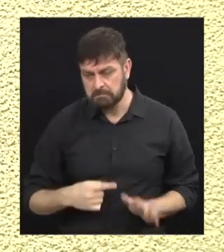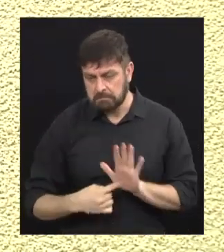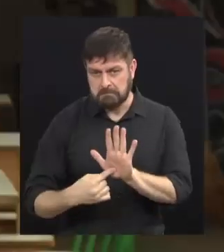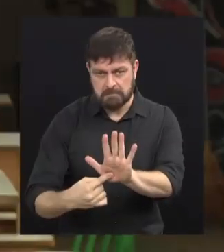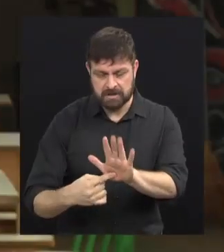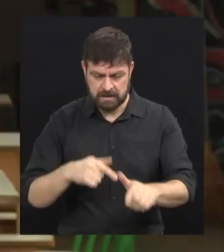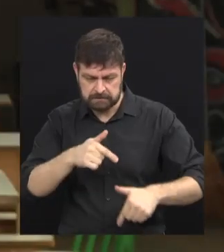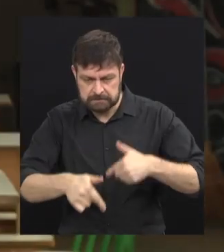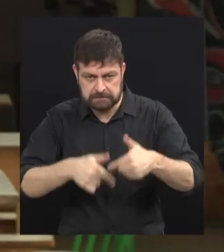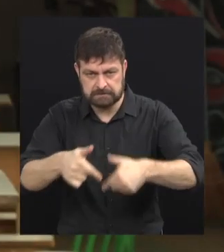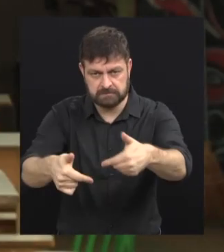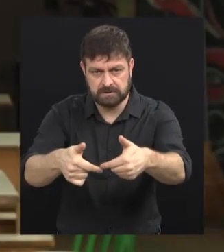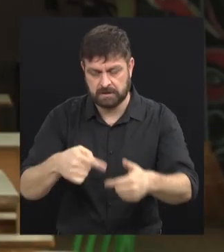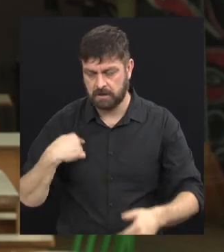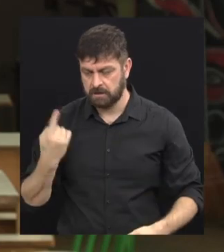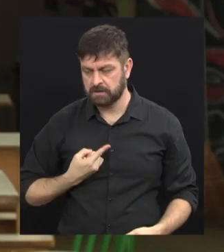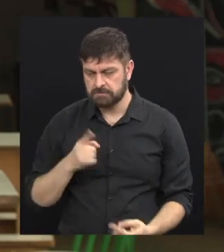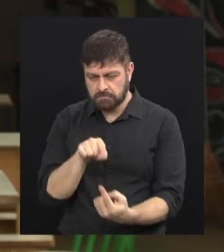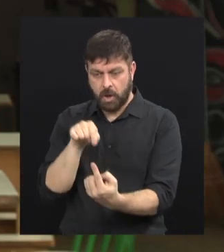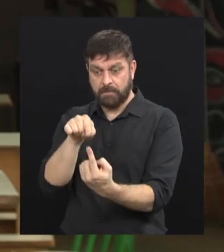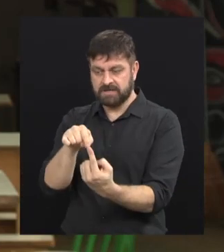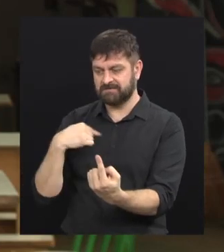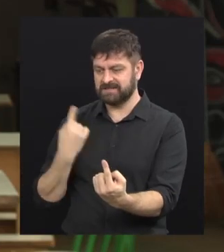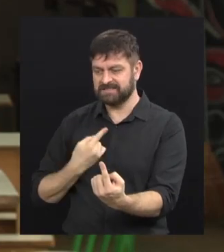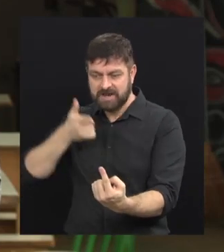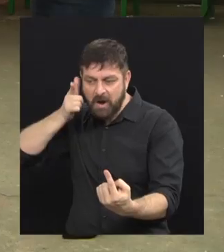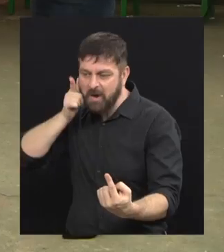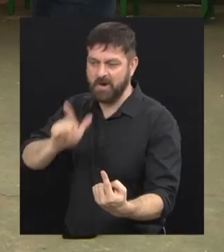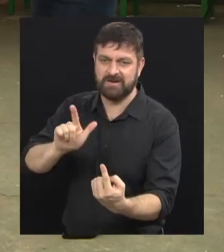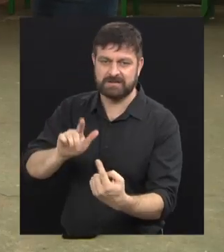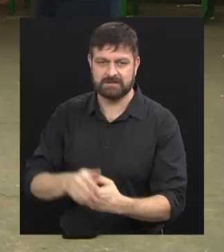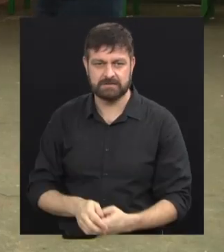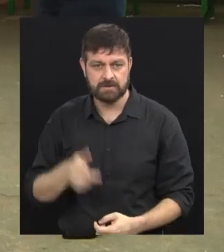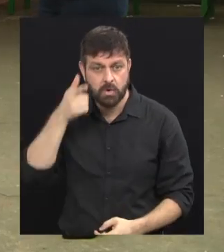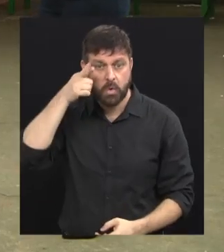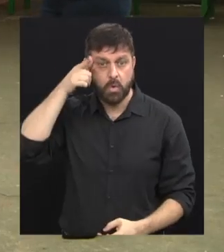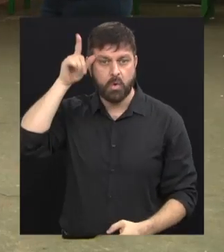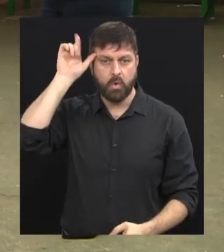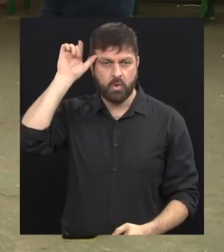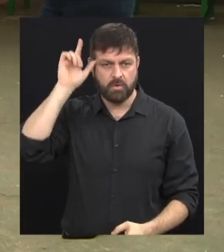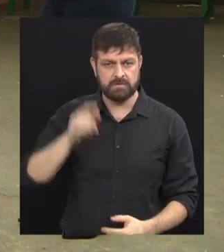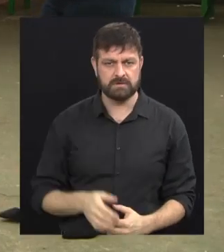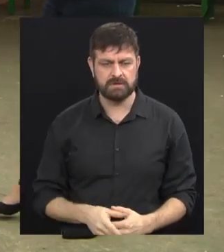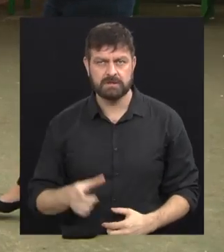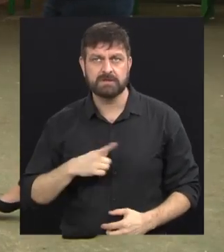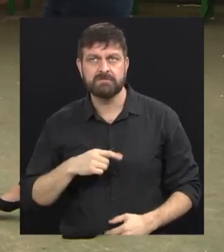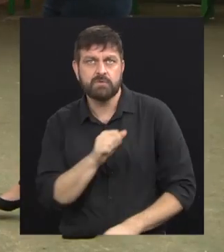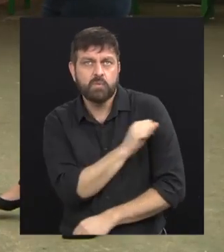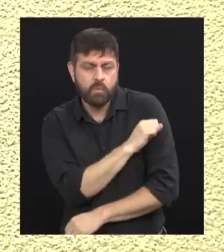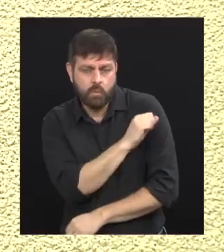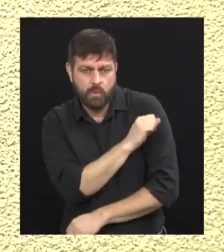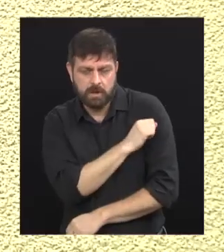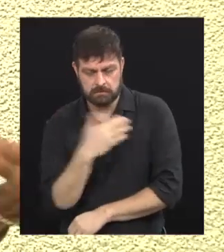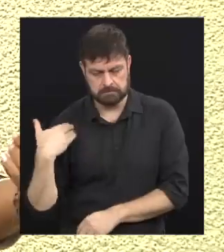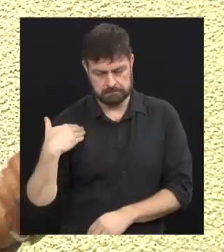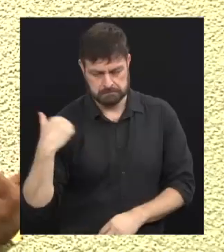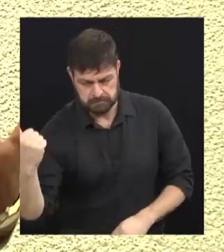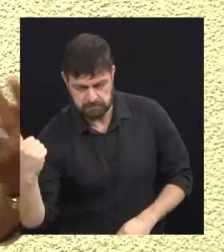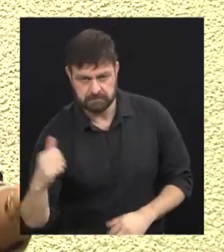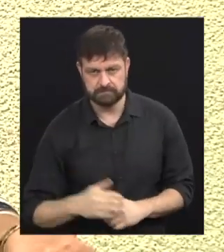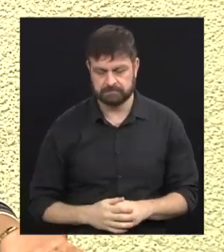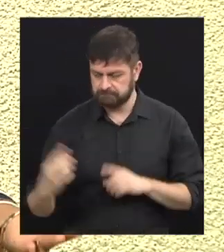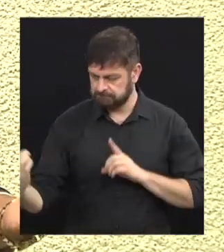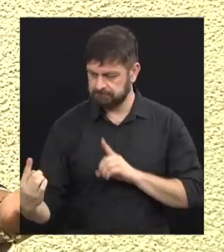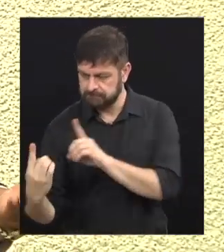um trabalho que nós almejamos. Inclusive ontem eu tive um aluno que nos procurou e que